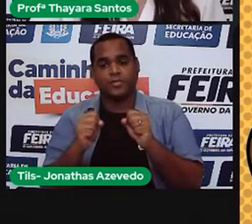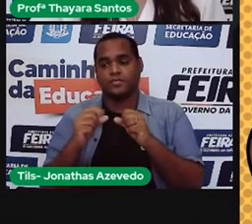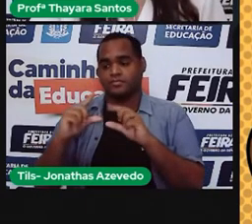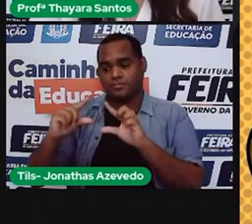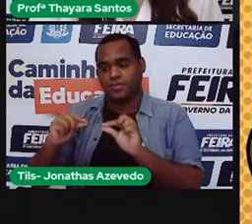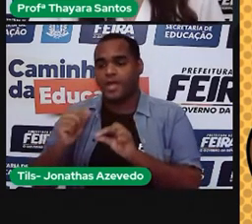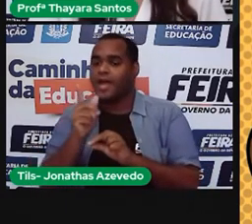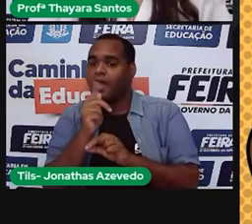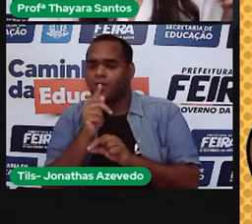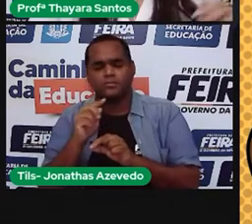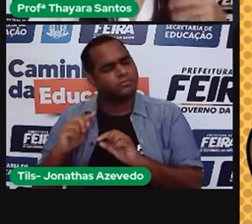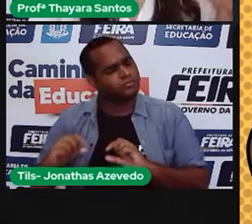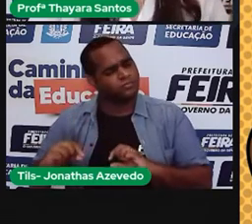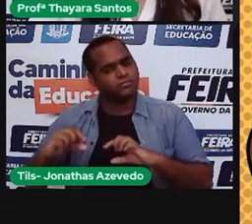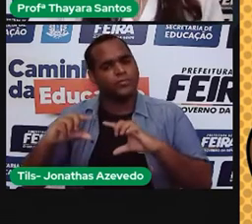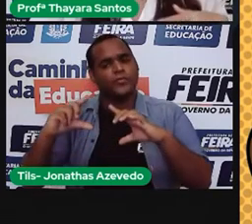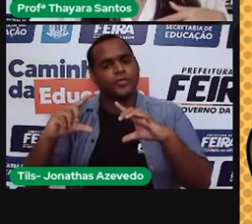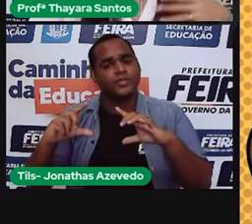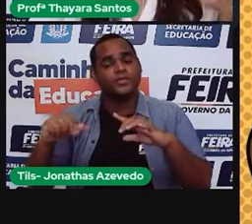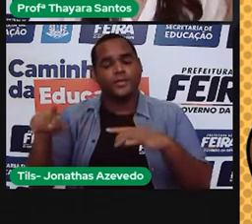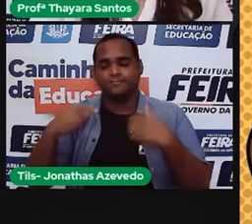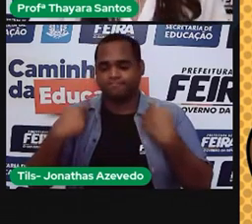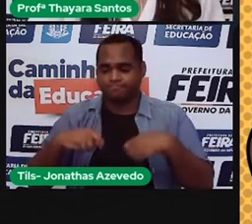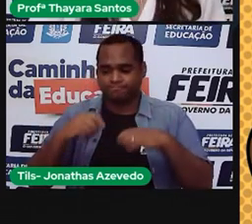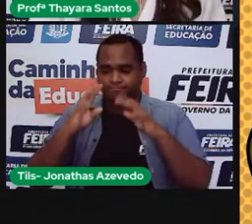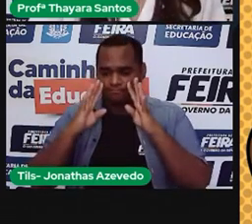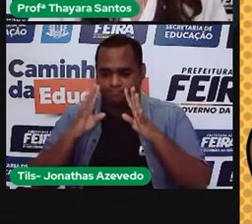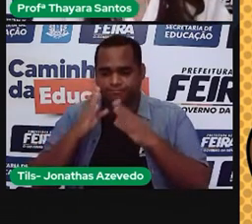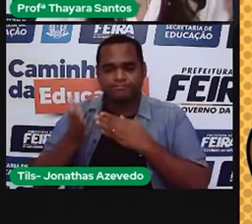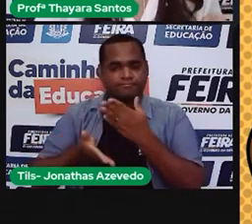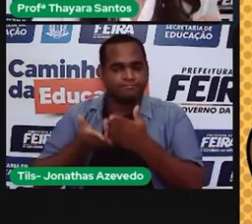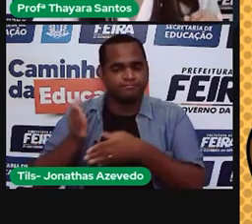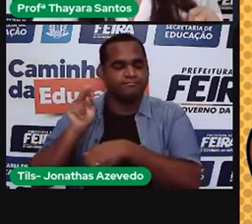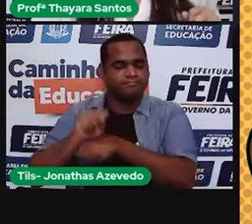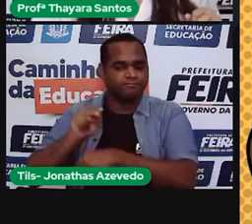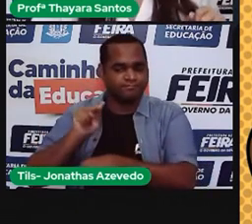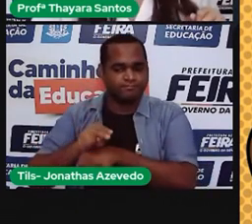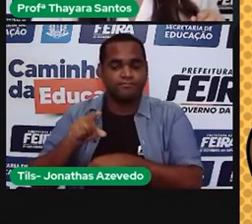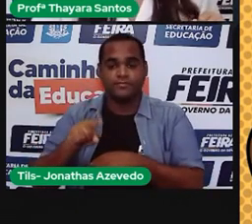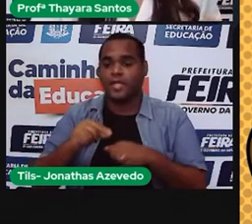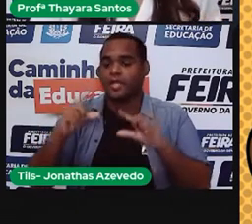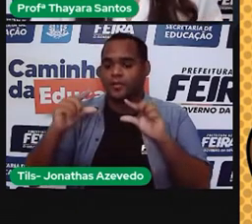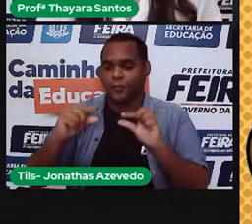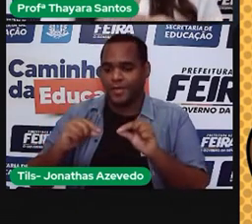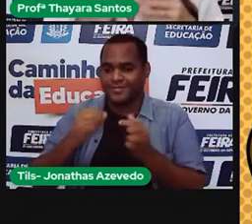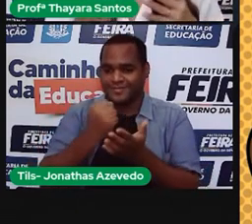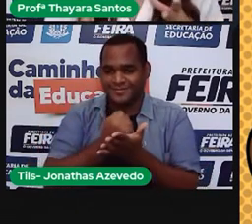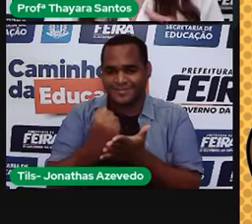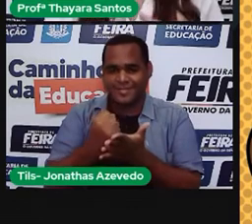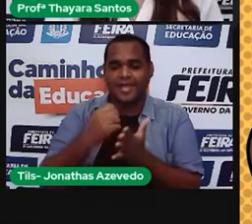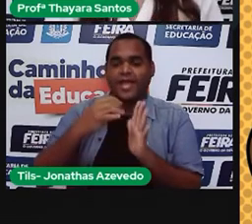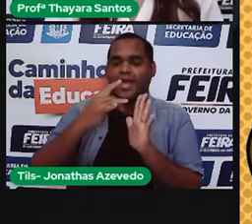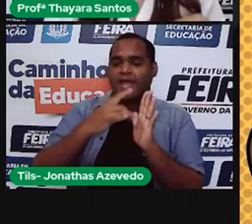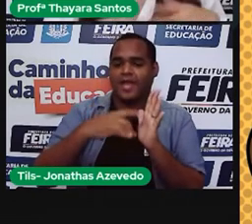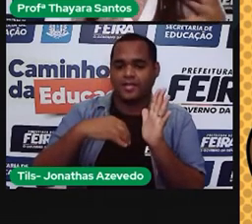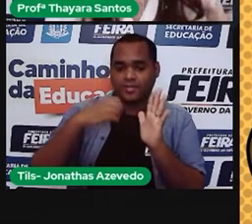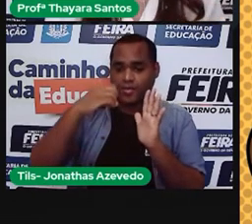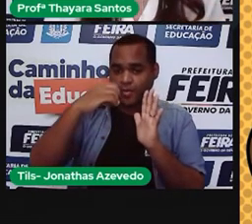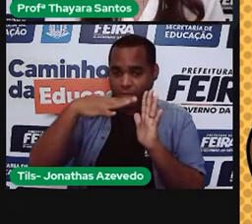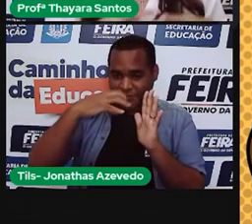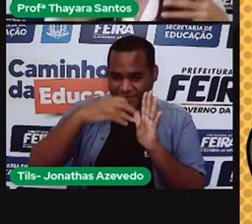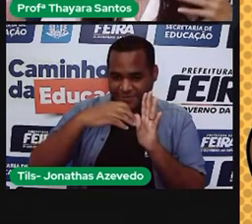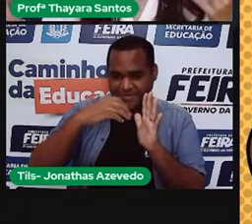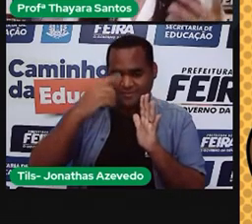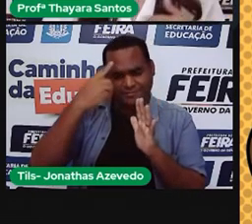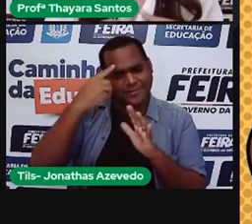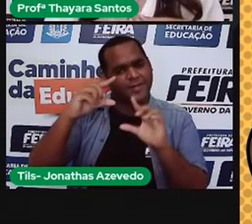água sempre cheio e não vai precisar usar essas outras fontes de energia. Então, nossa conta vai vir mais barata. Então, se vocês estão pensando aí, ah,